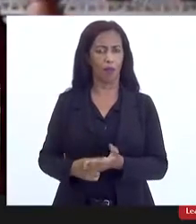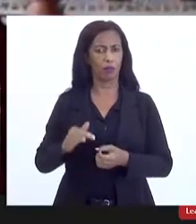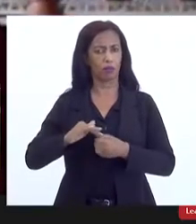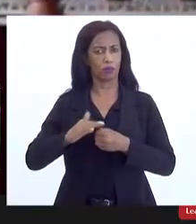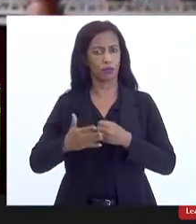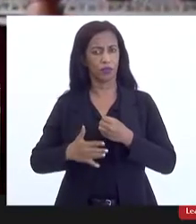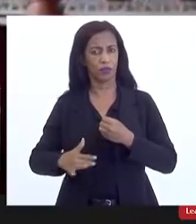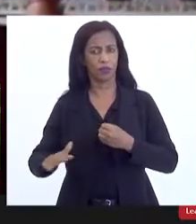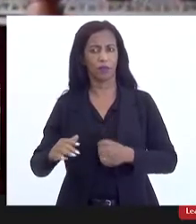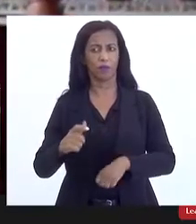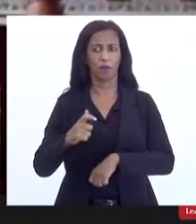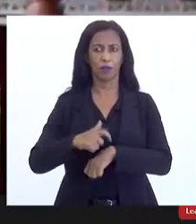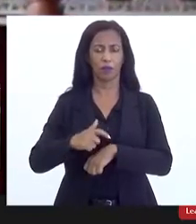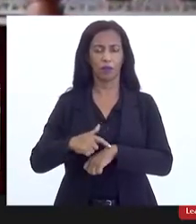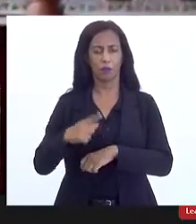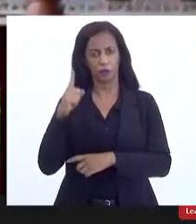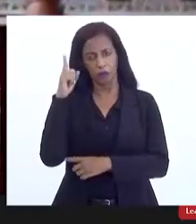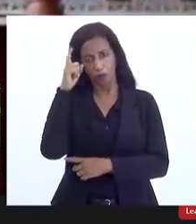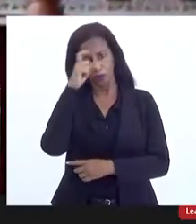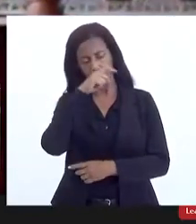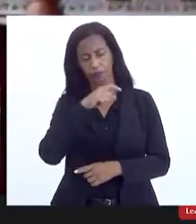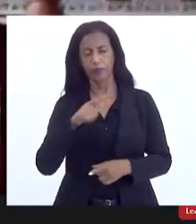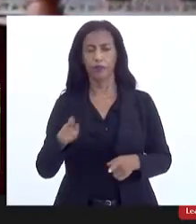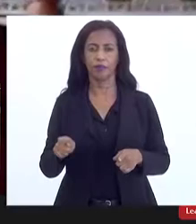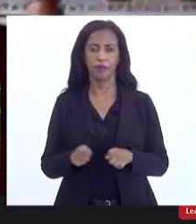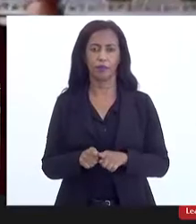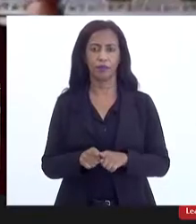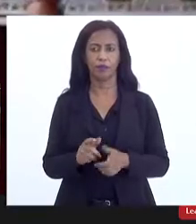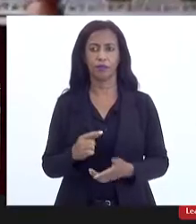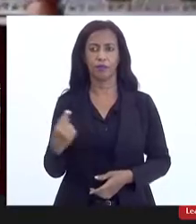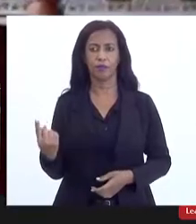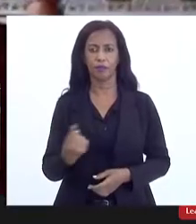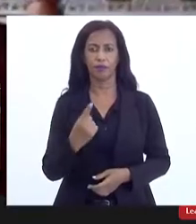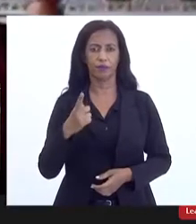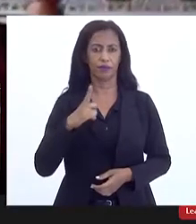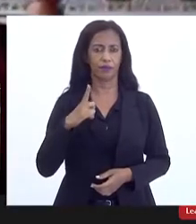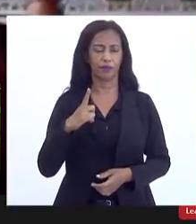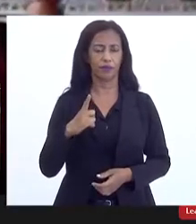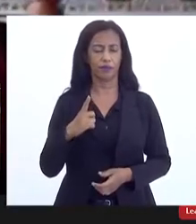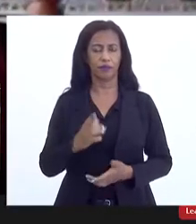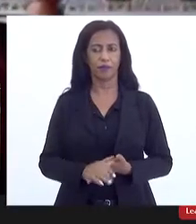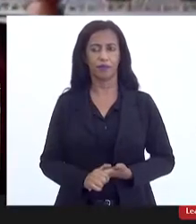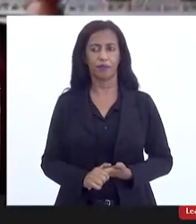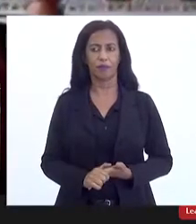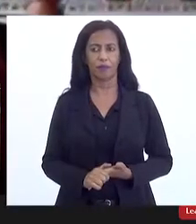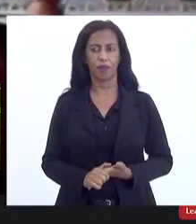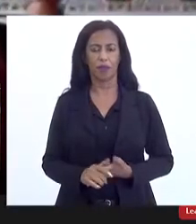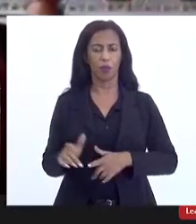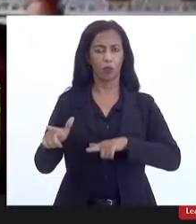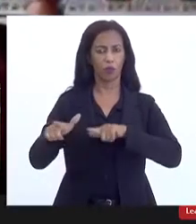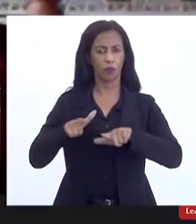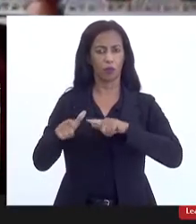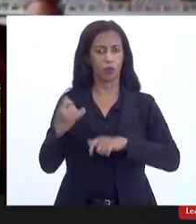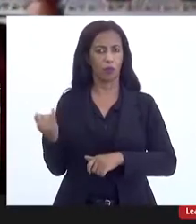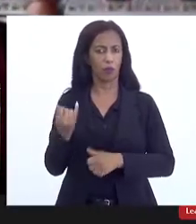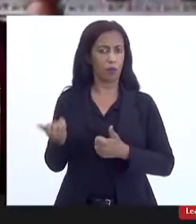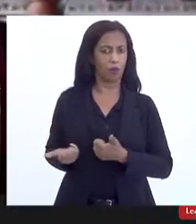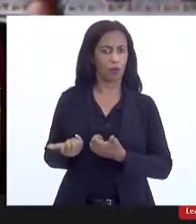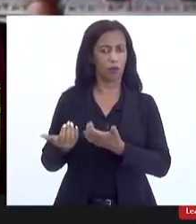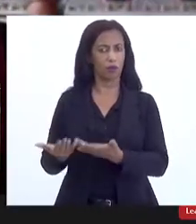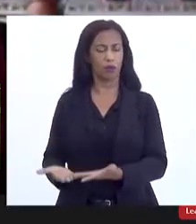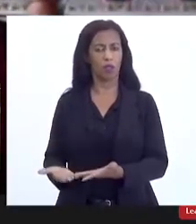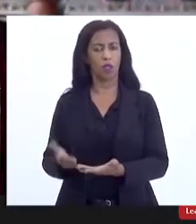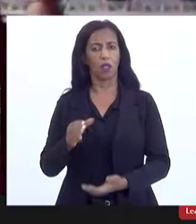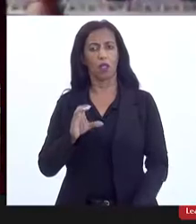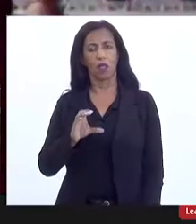um momento delicado também, em que a gente tem a entrega de serviços importantes da